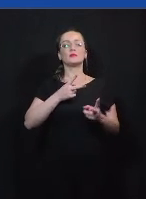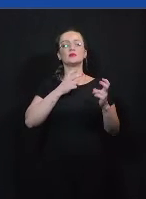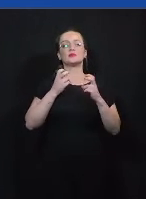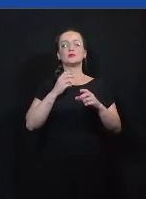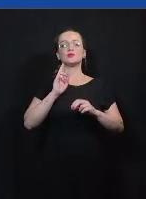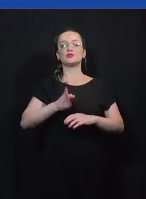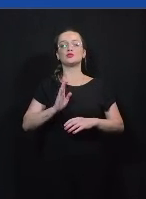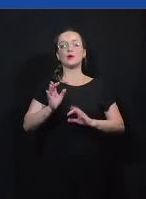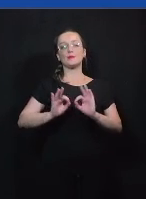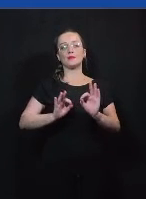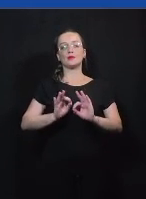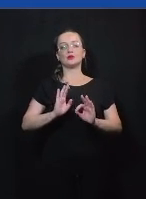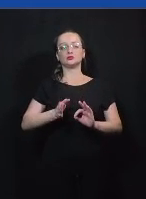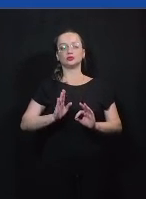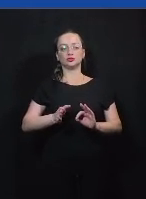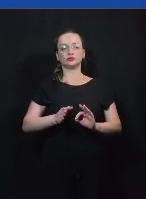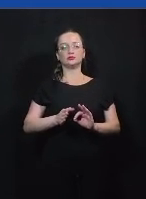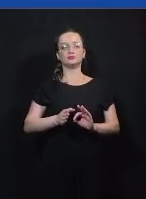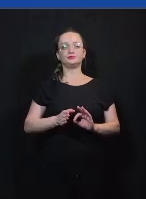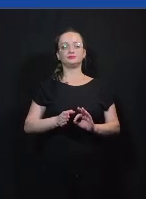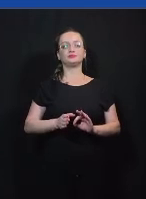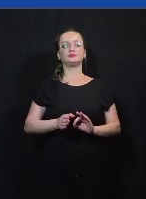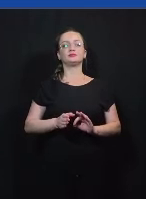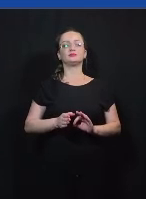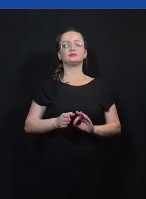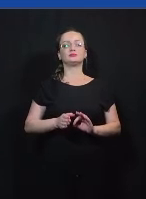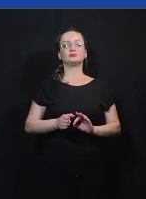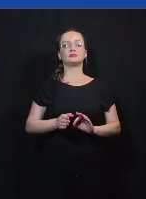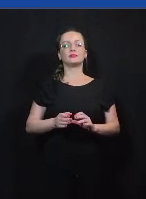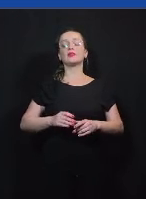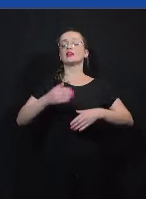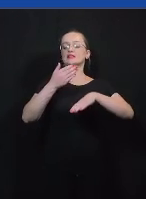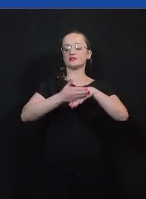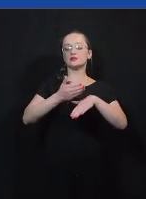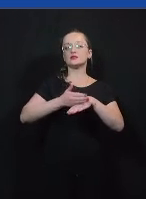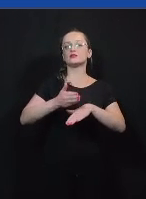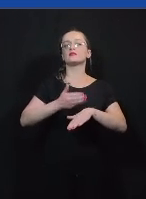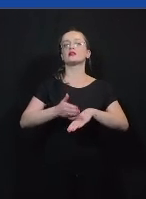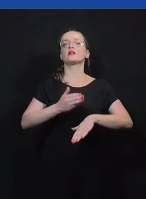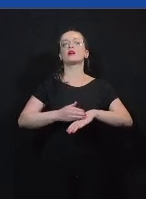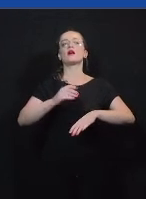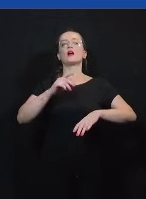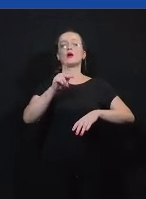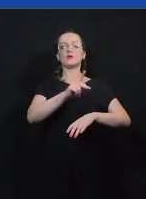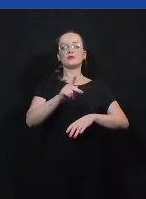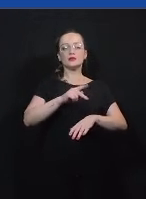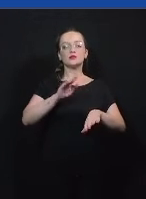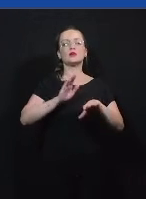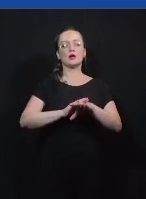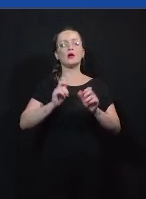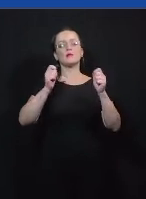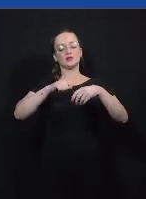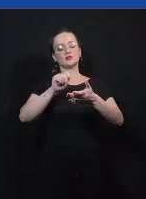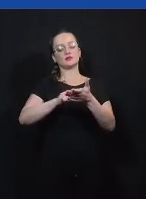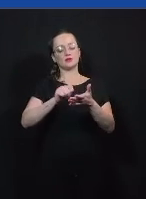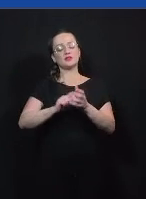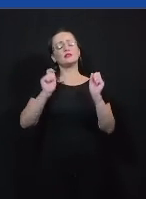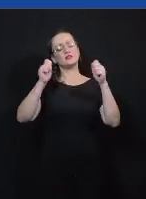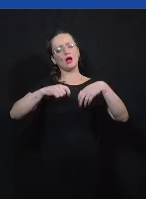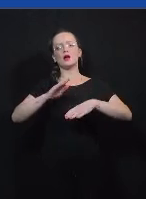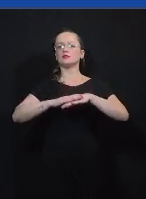estavam preparados os professores que estavam preparados que ensaiaram e que a gente tinha que tinha toda essa preparação é possível sim fazer um debate